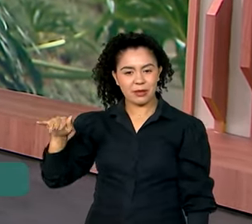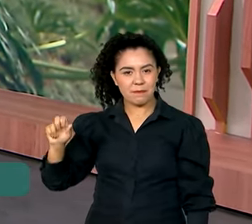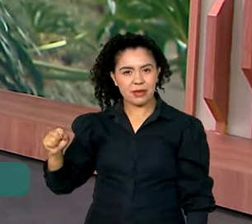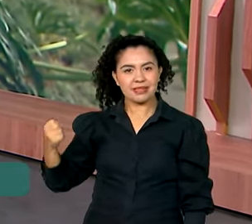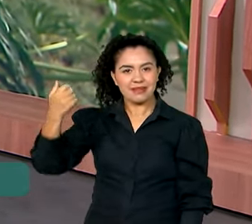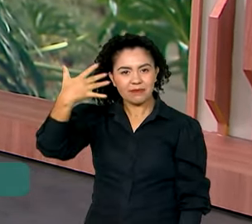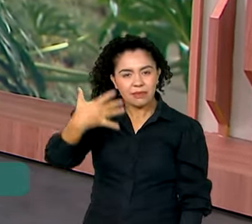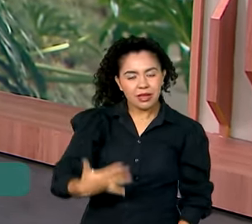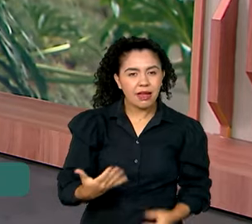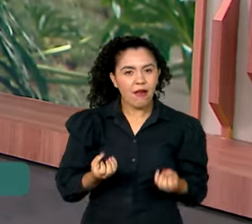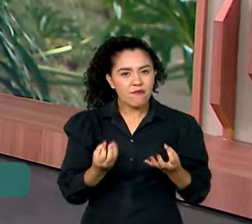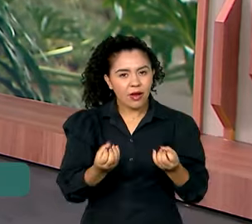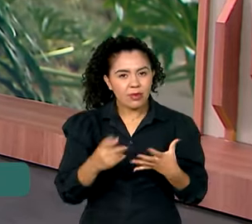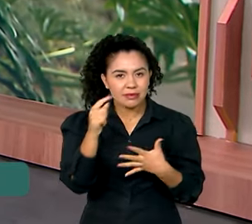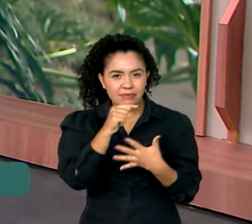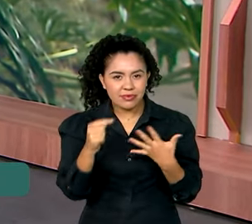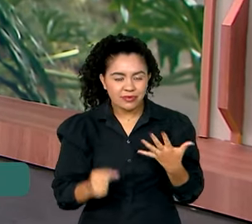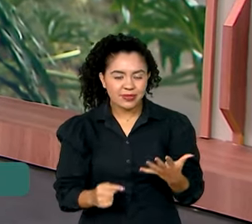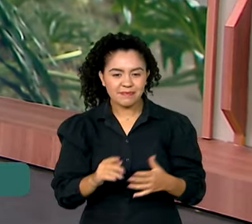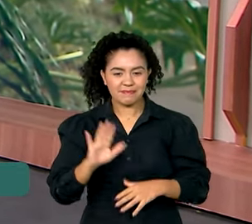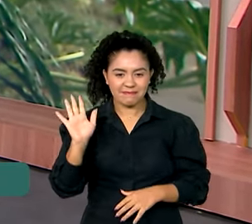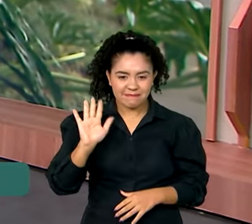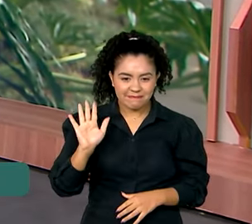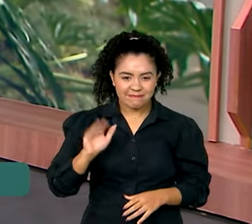essas informações para a gente. Bom dia, Dimas.